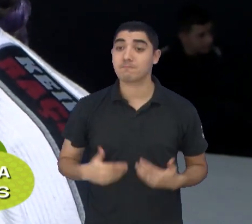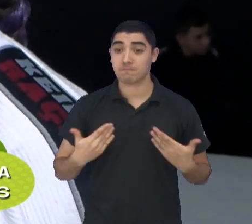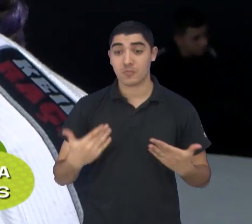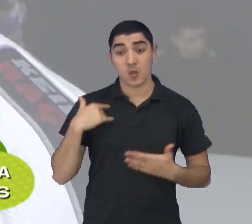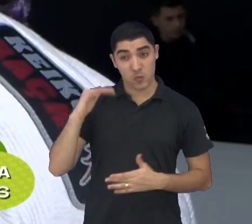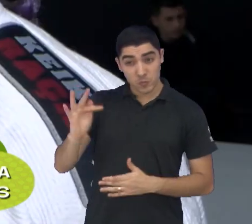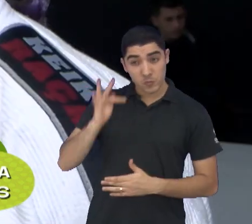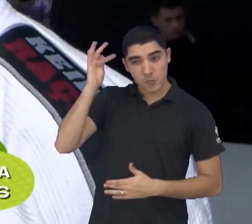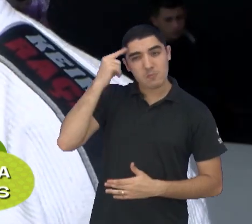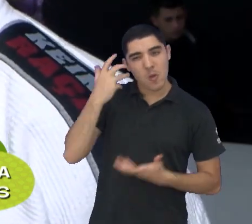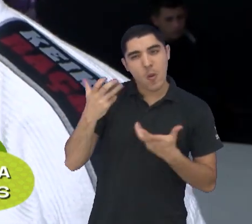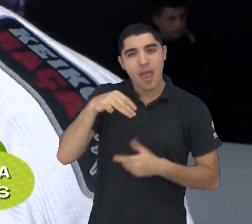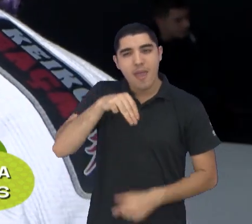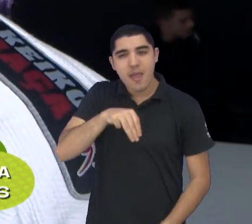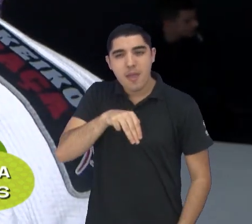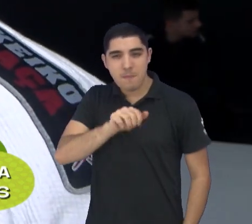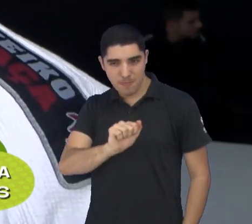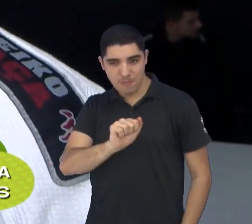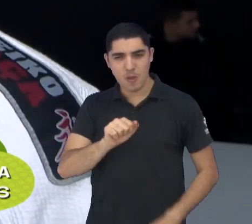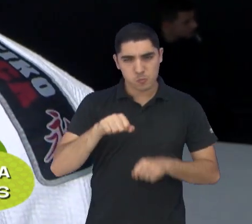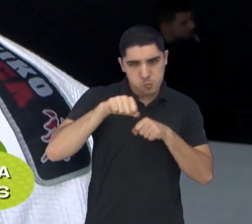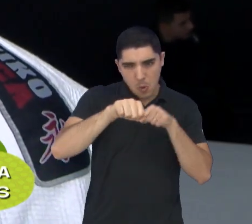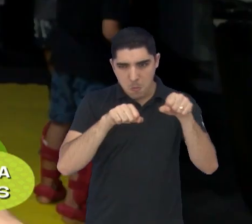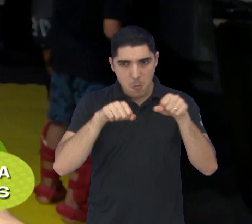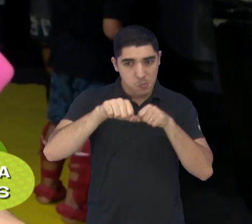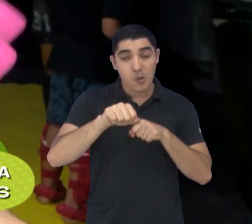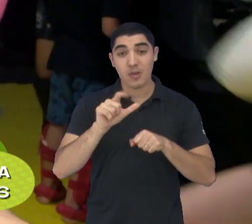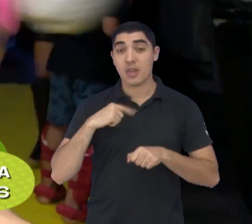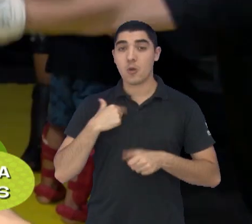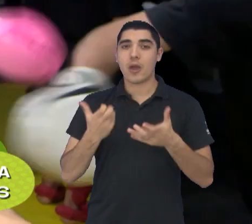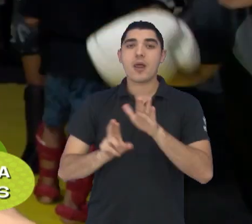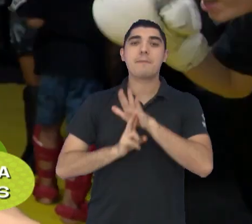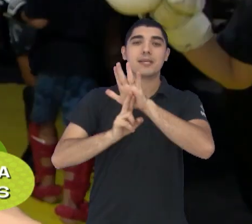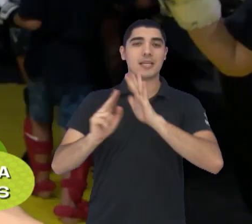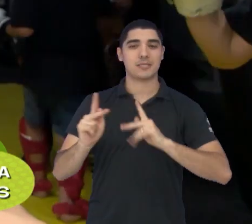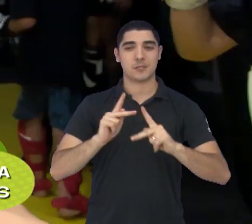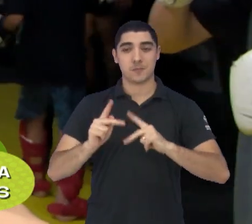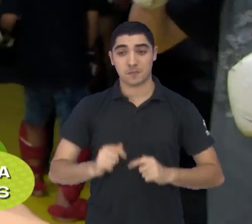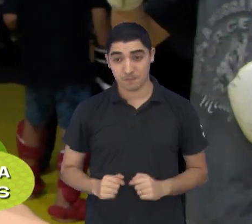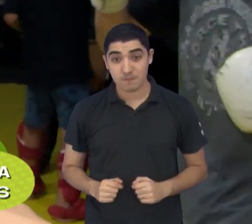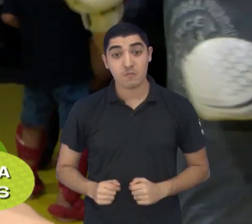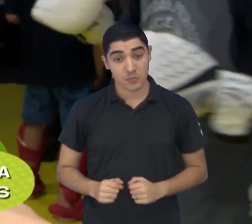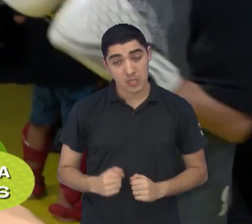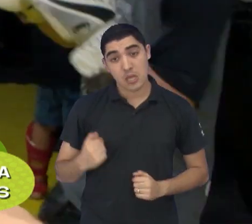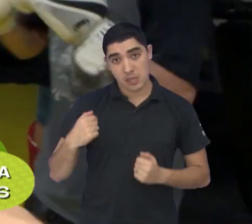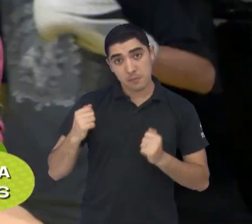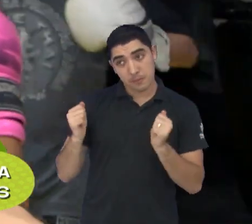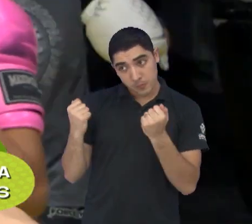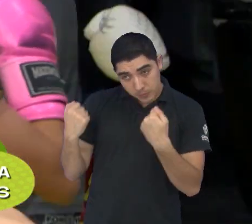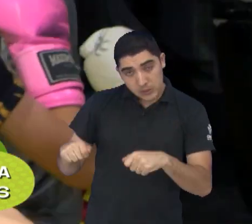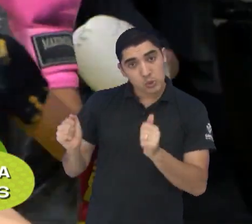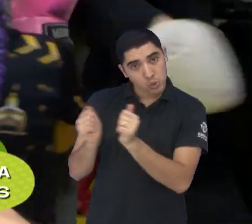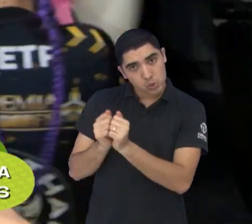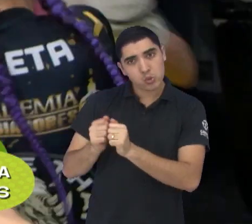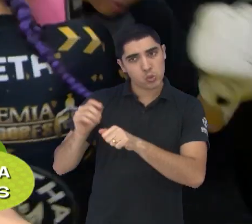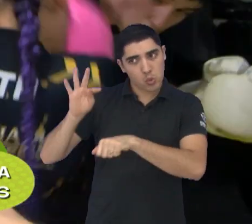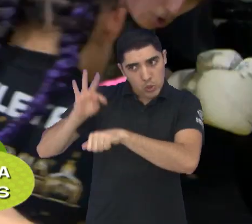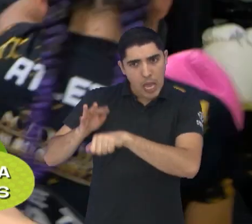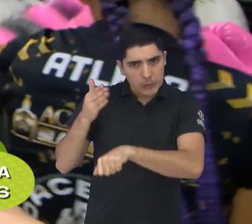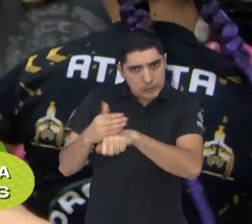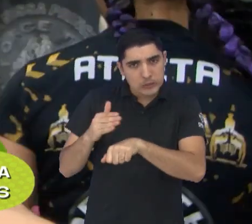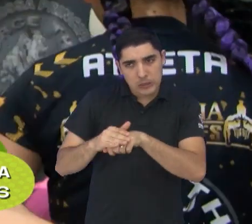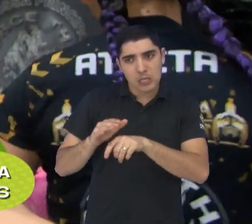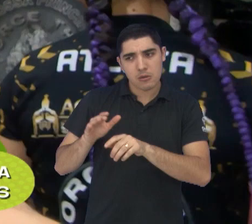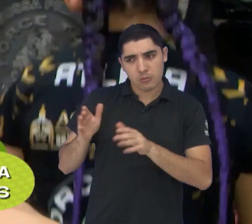frente, fazer o MMA. Saindo daqui, eu sempre vou representar São José dos Campos. Quando a gente é treinador, né? Se preparando aí para o que vai vir pela